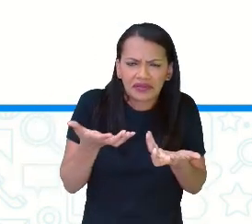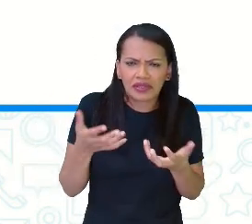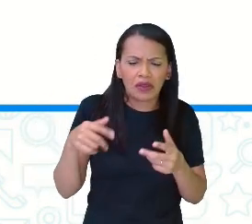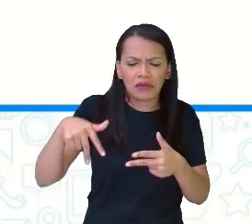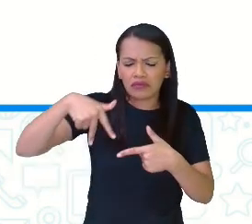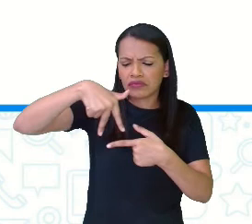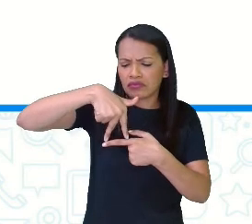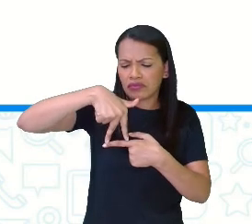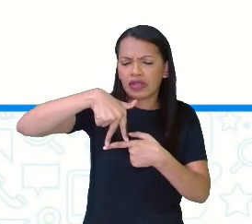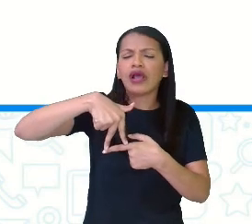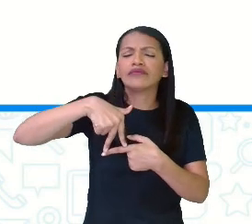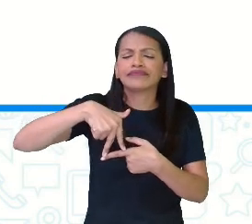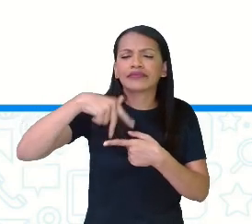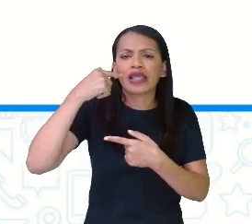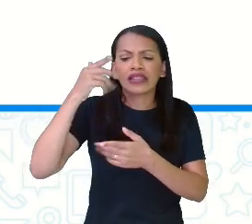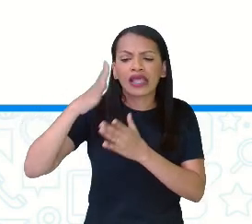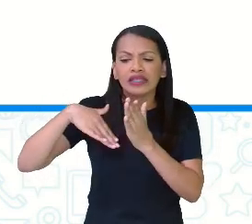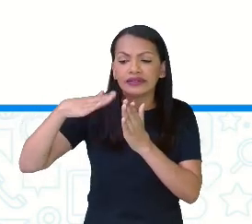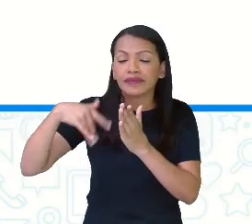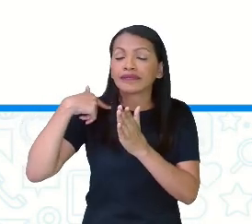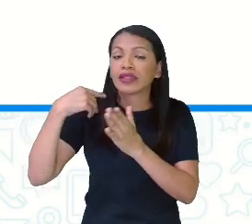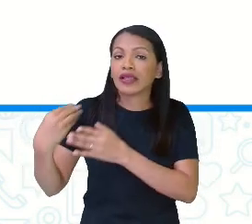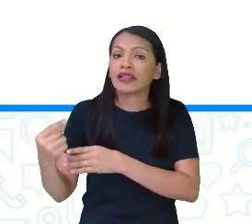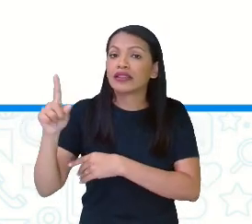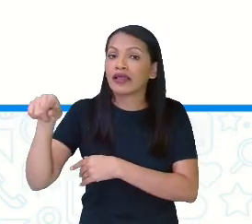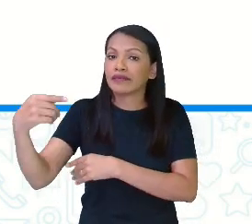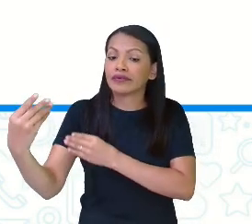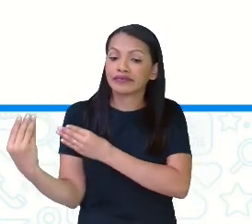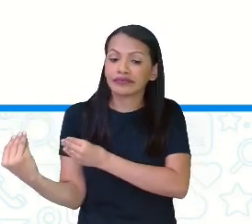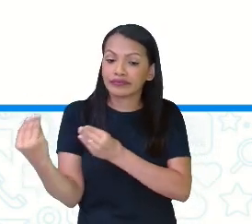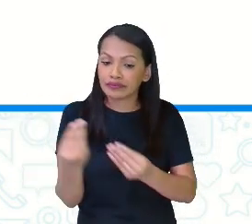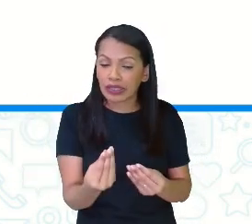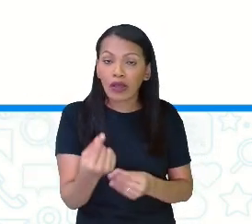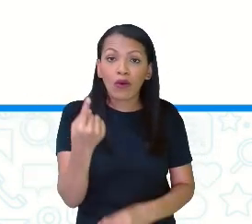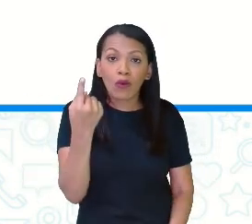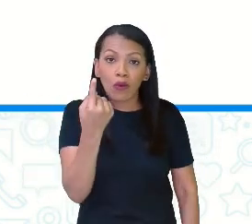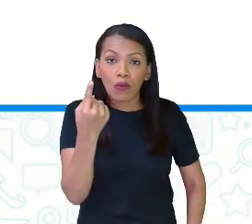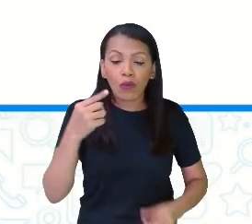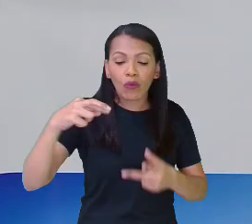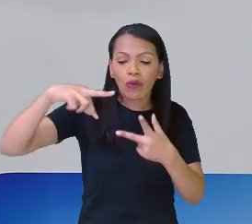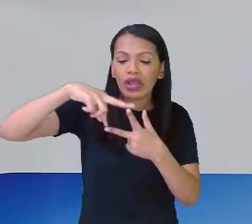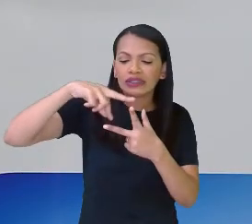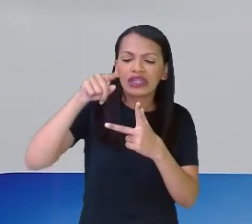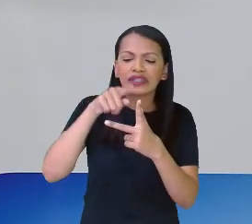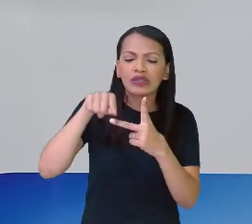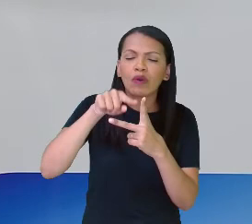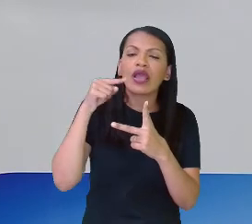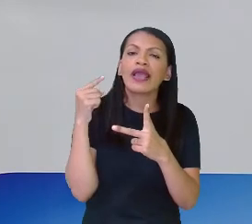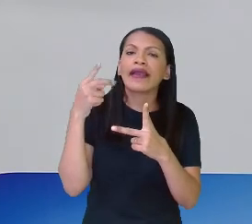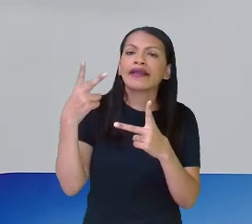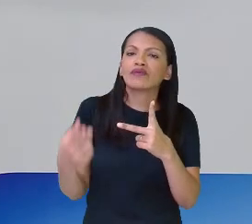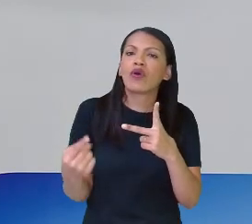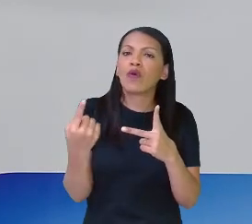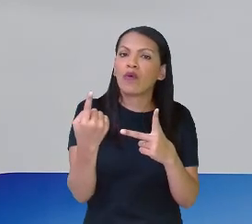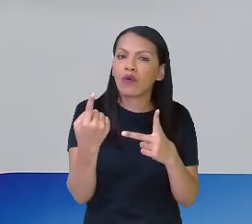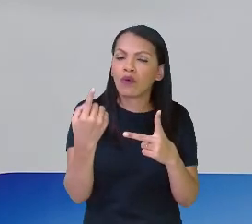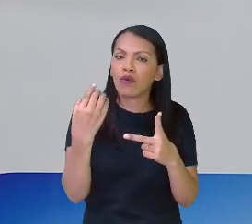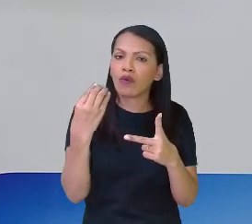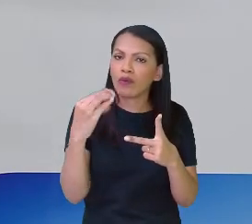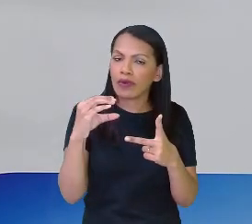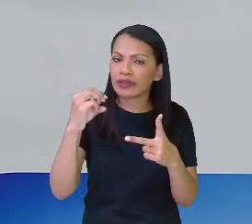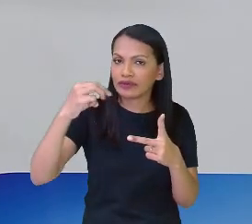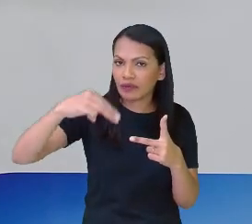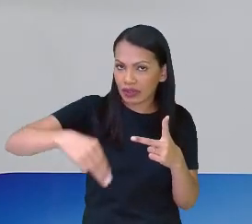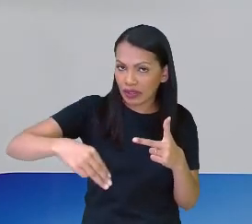e depois entrega pra um coleguinha e cada quadradinho vai valer um metro quadrado, pra que ele calcule a área. Tá bom assim?